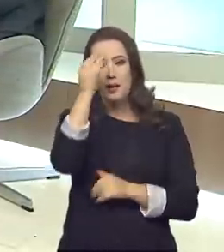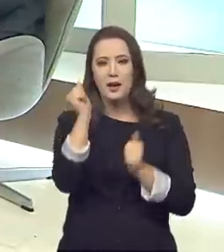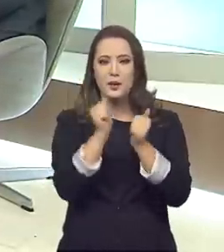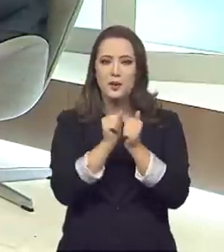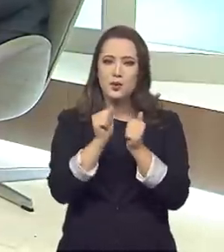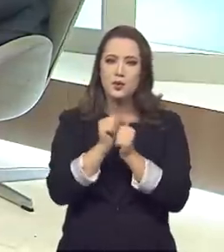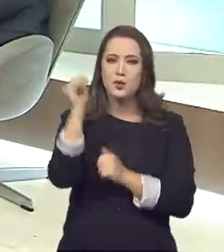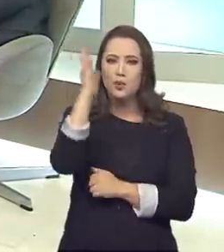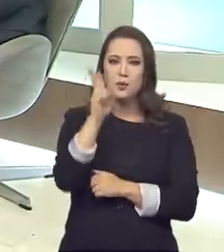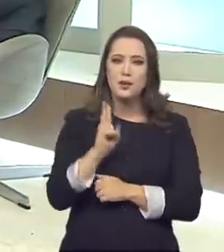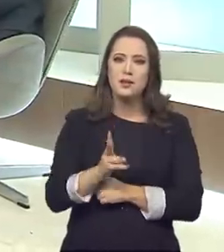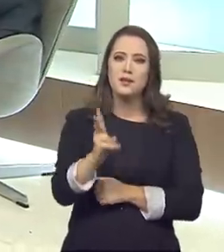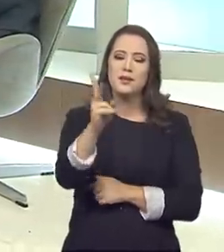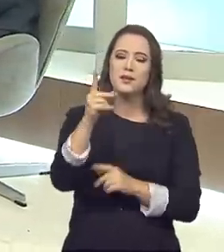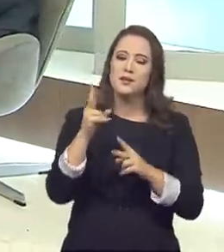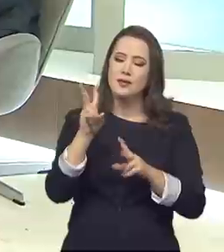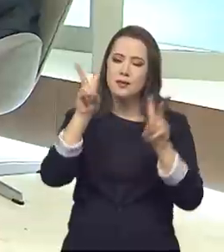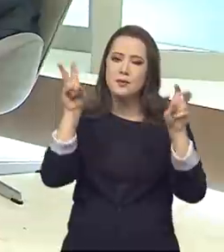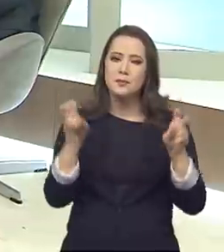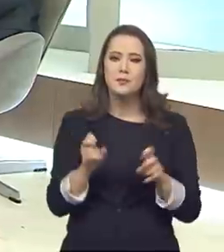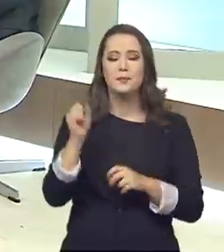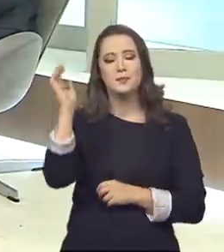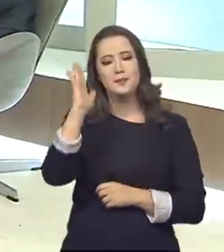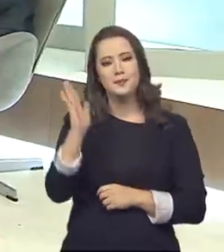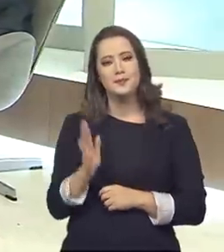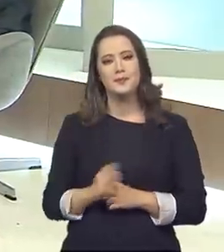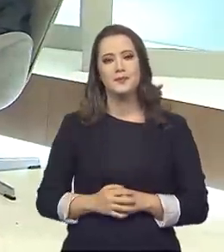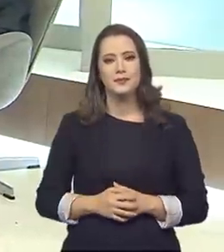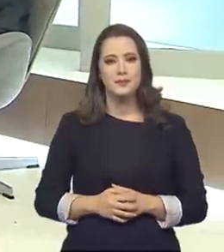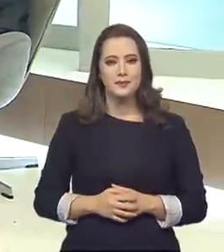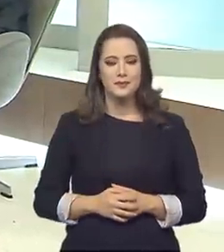companhia e o Brasil continua em pauta aqui na TV Brasil.